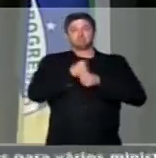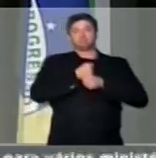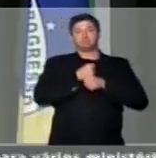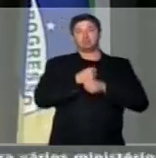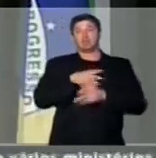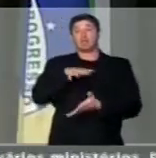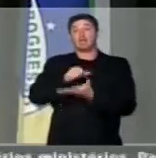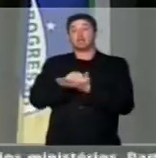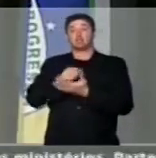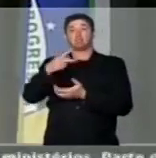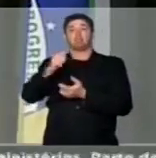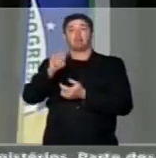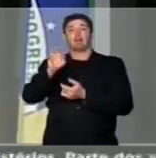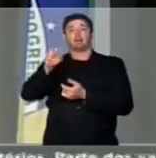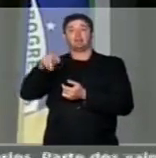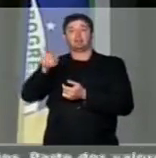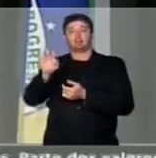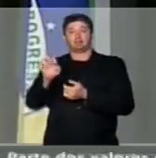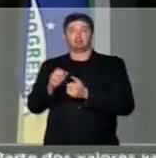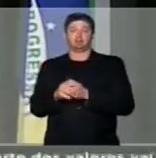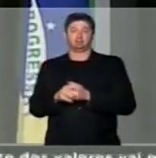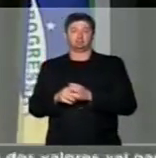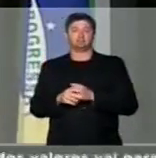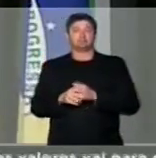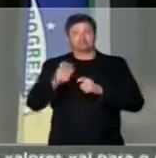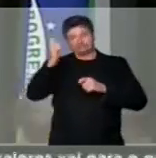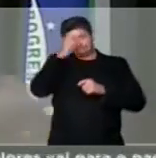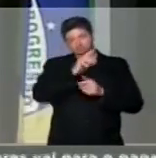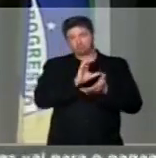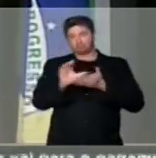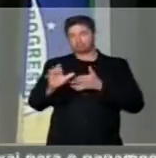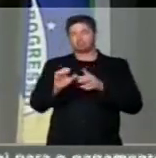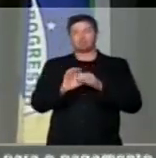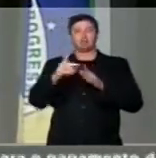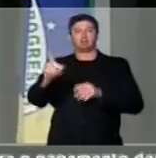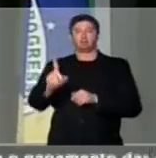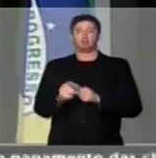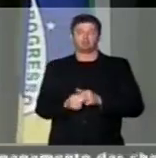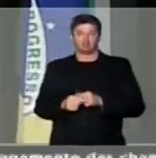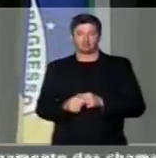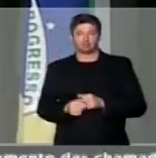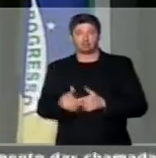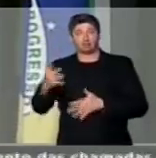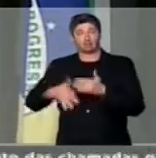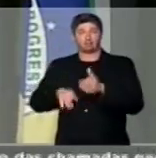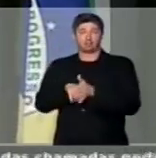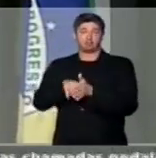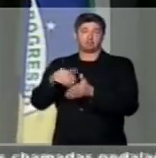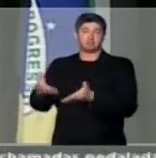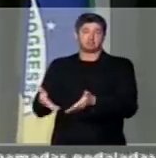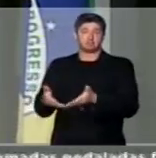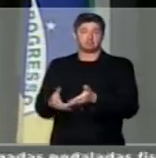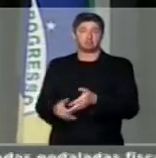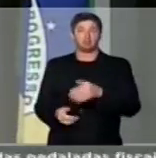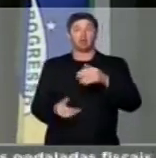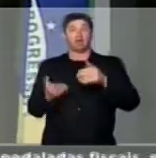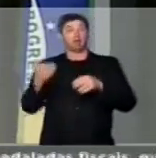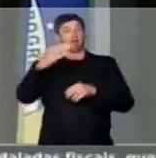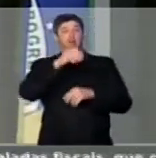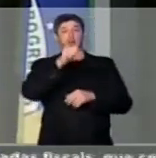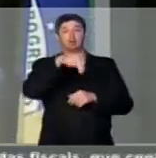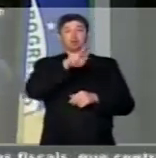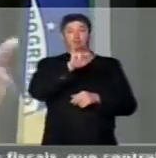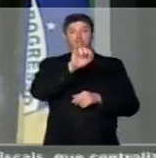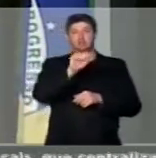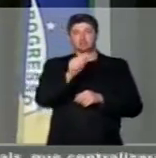registro de patentes e já dificulta o andar das pesquisas. Vai na Anvisa, para